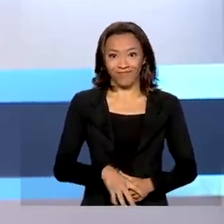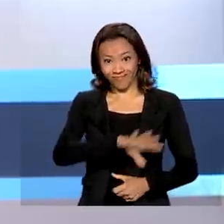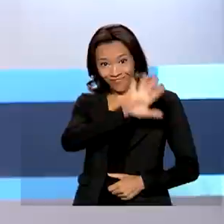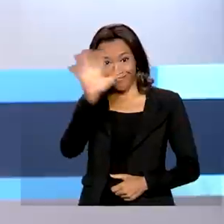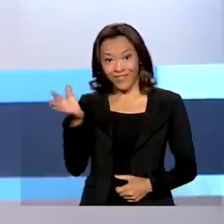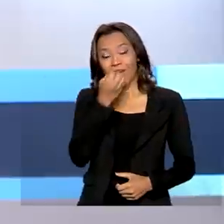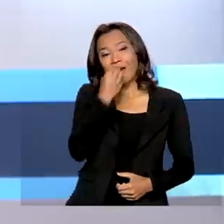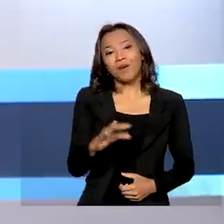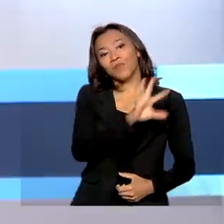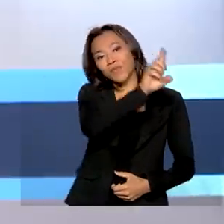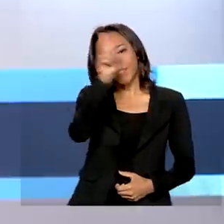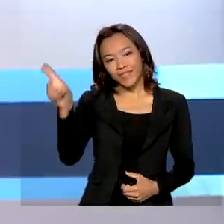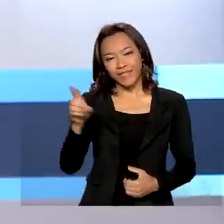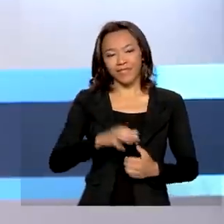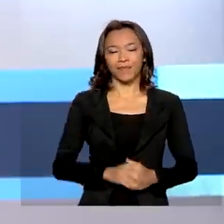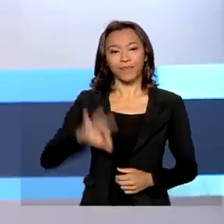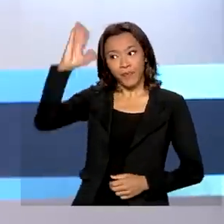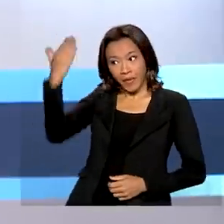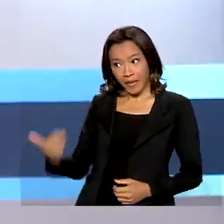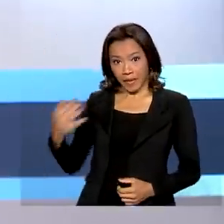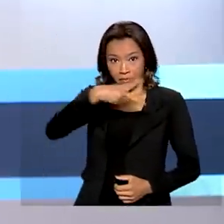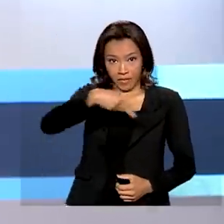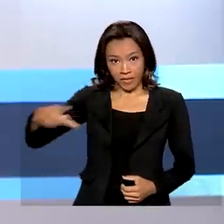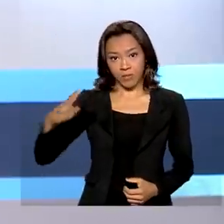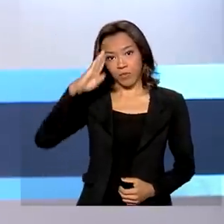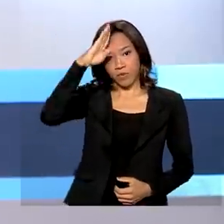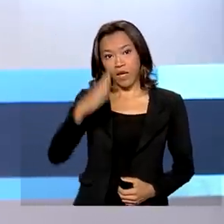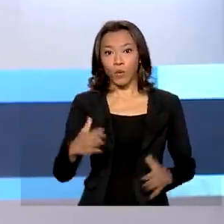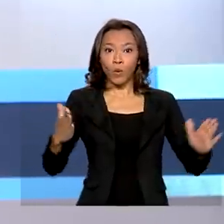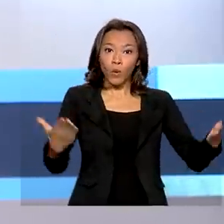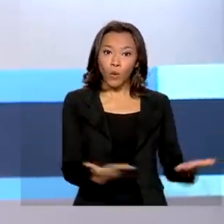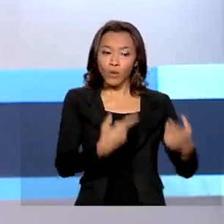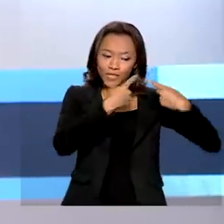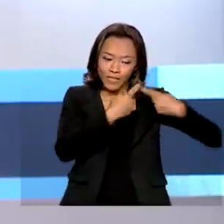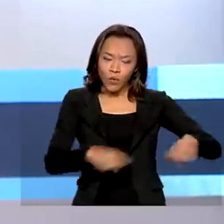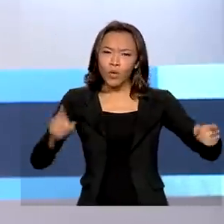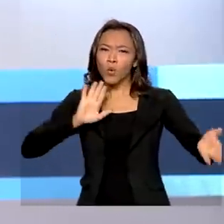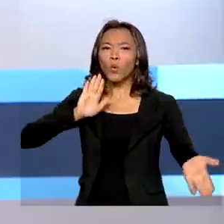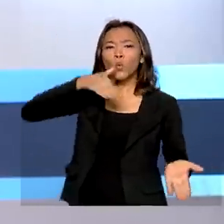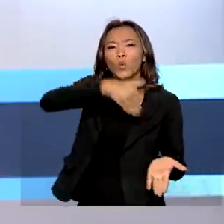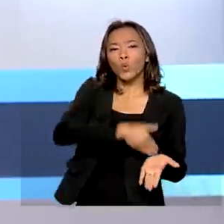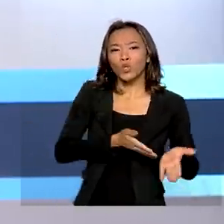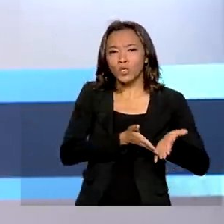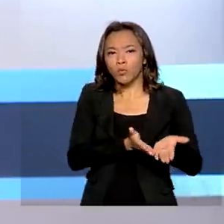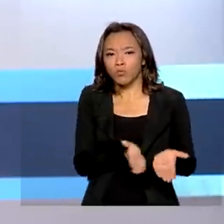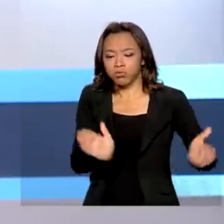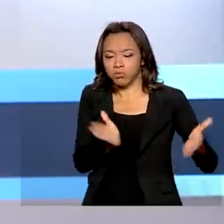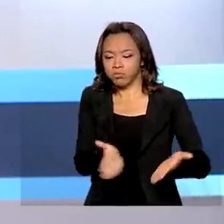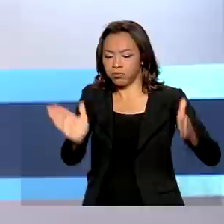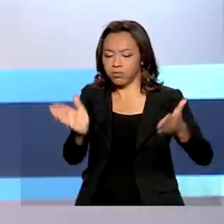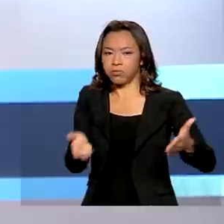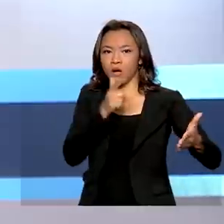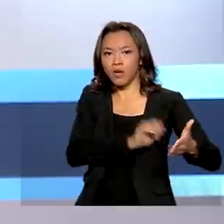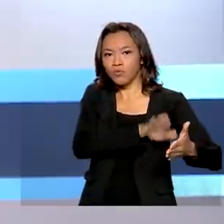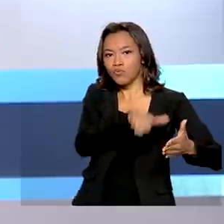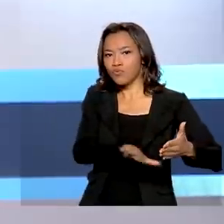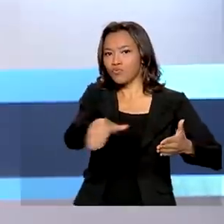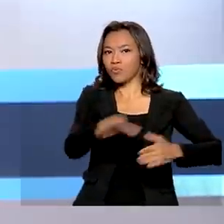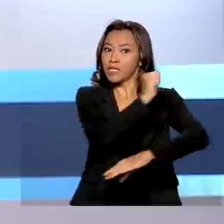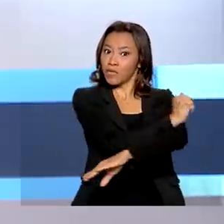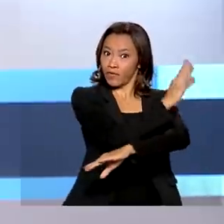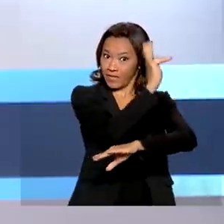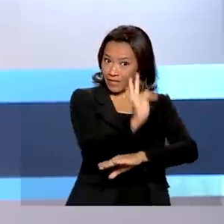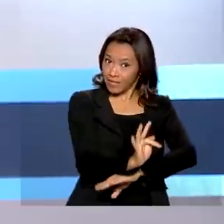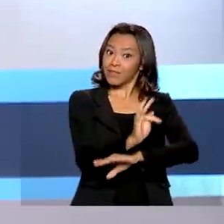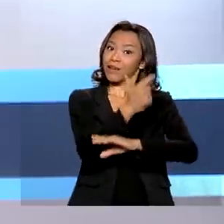Olá, bom dia. Presidente Jair Bolsonaro inaugura hoje o último trecho de integração do São Francisco na Paraíba em